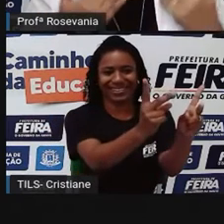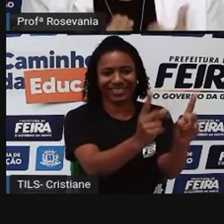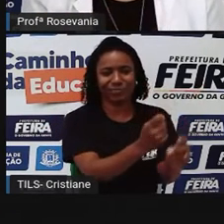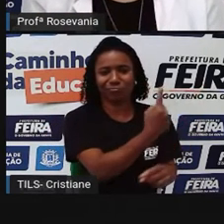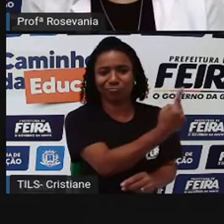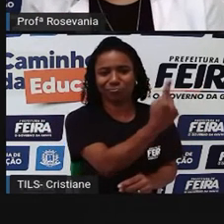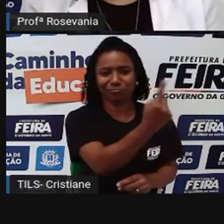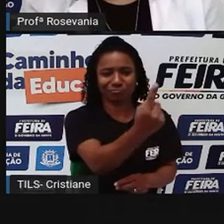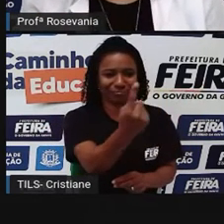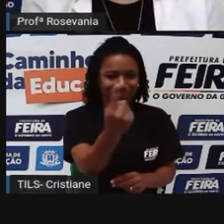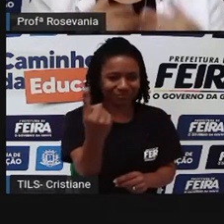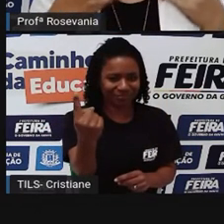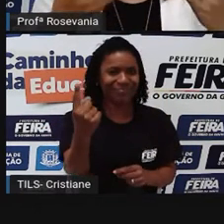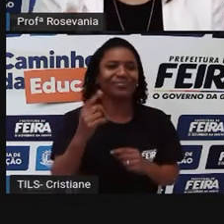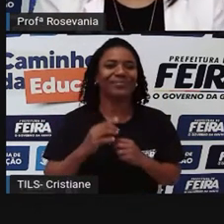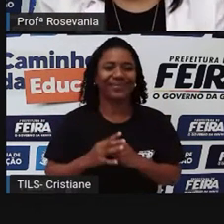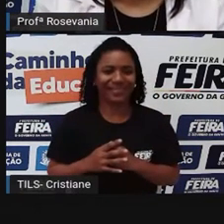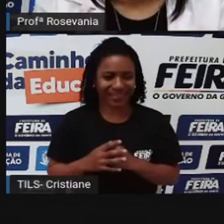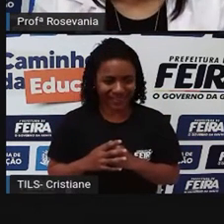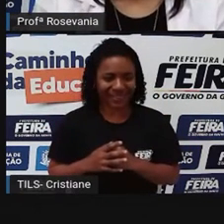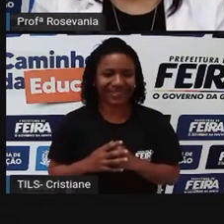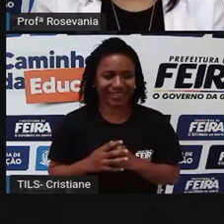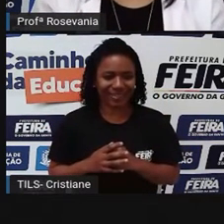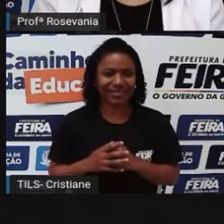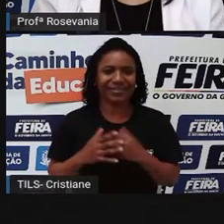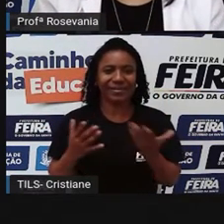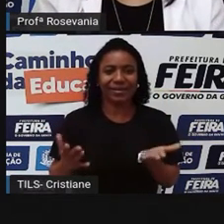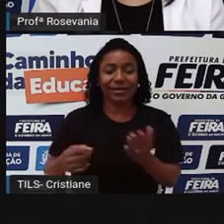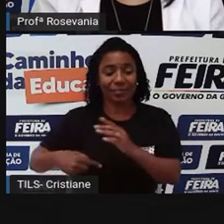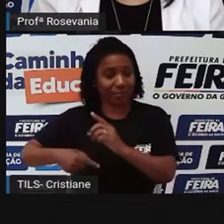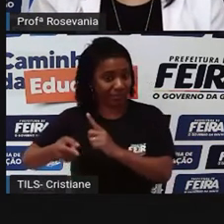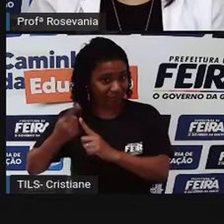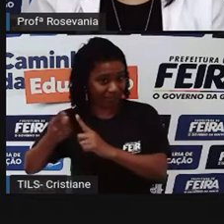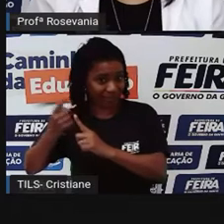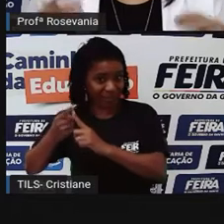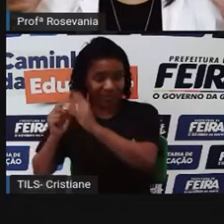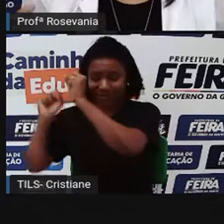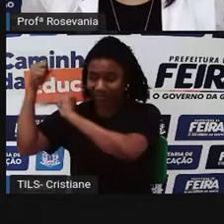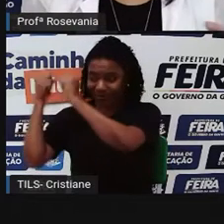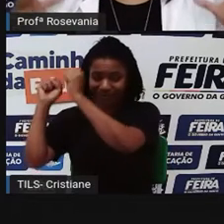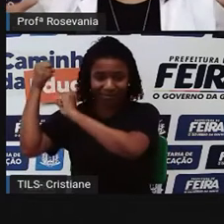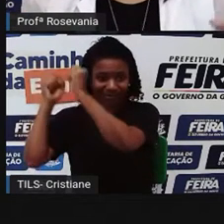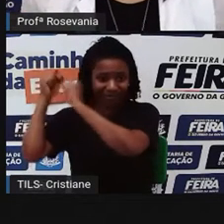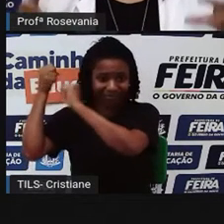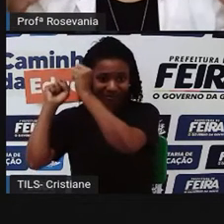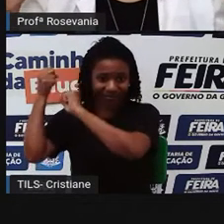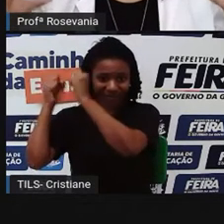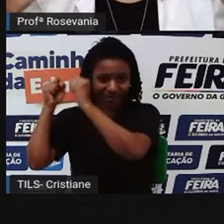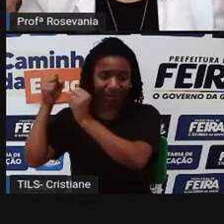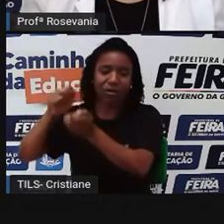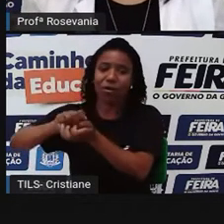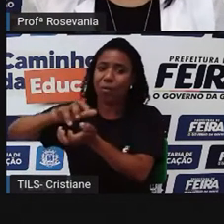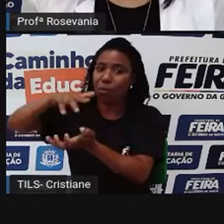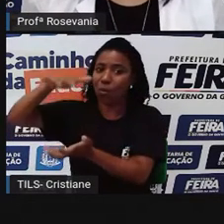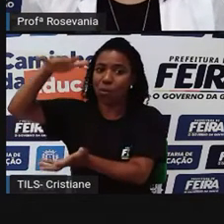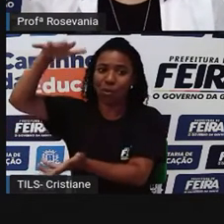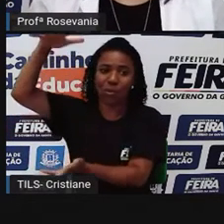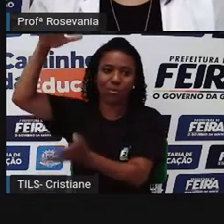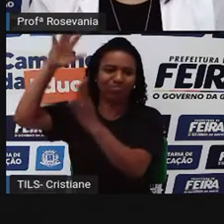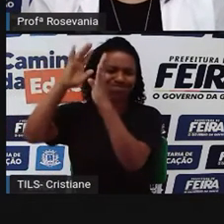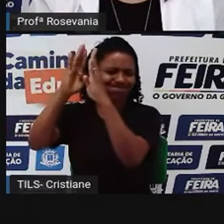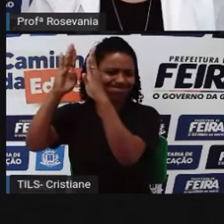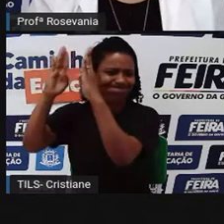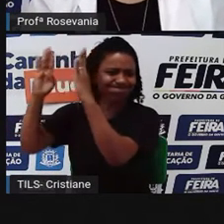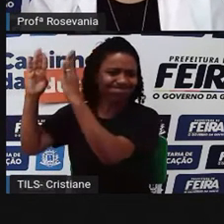compra no comércio atacadista para vender em menor quantidade. Então, o atacado, já está dizendo, em grandes quantidades.